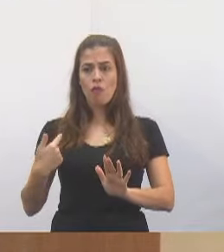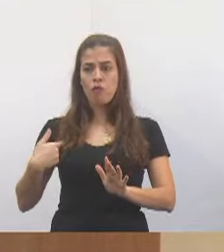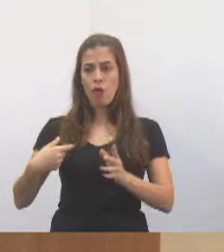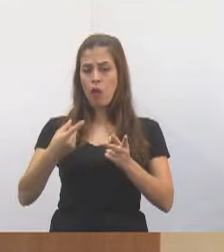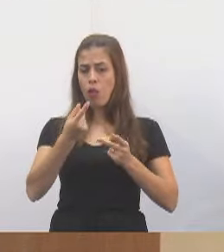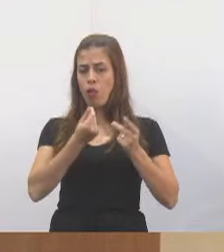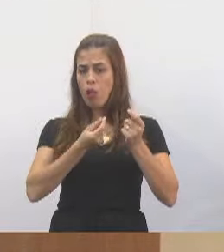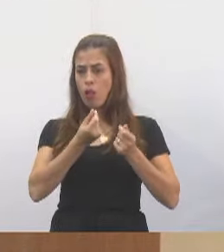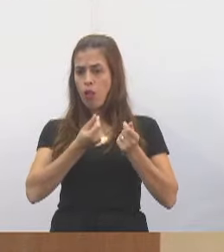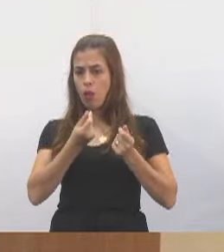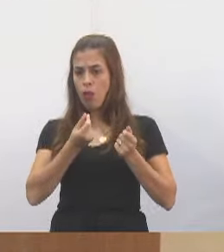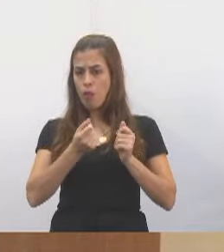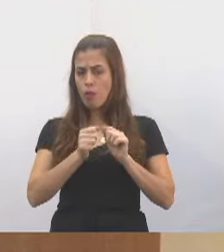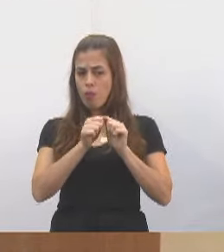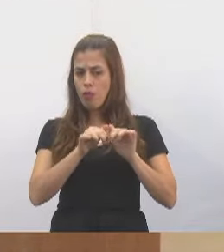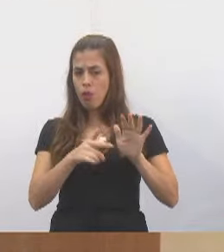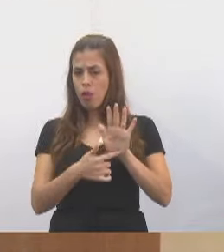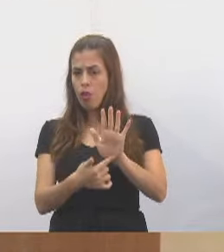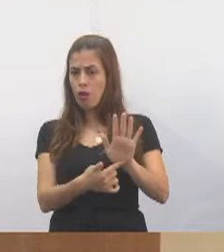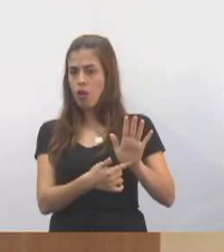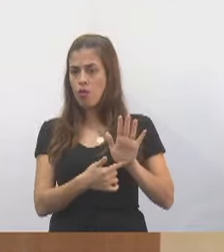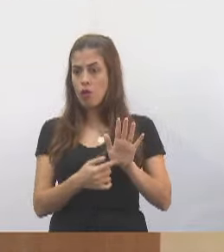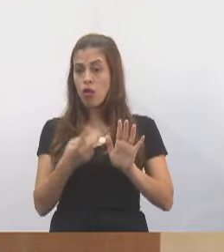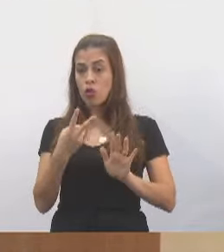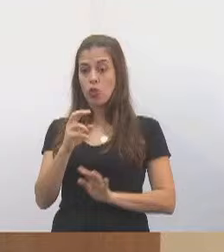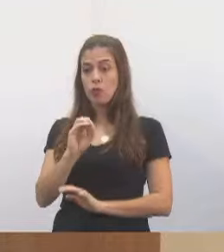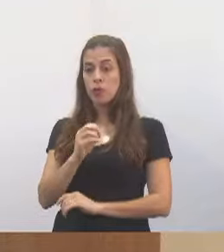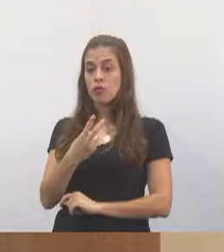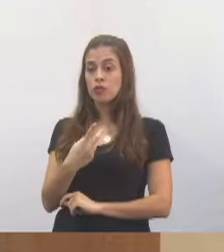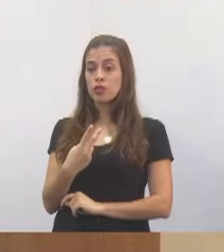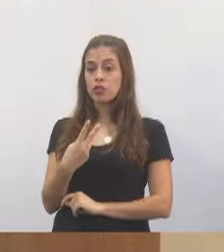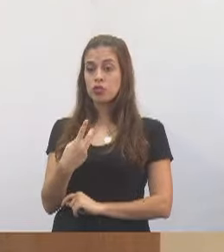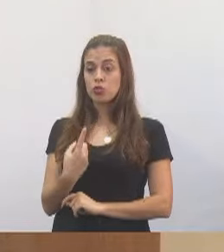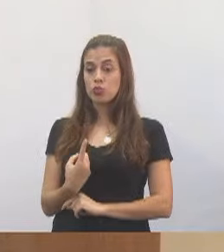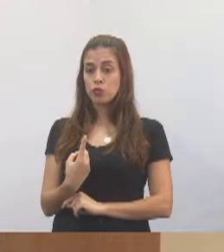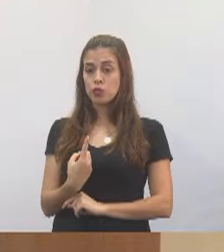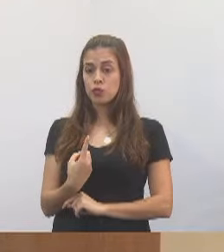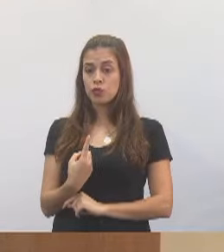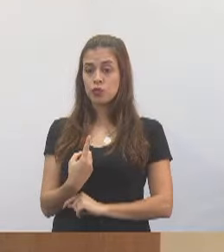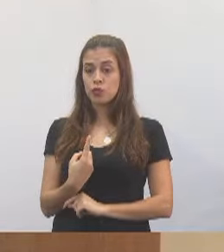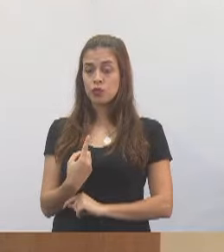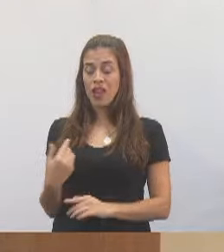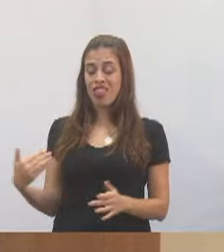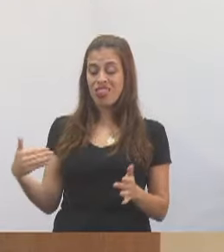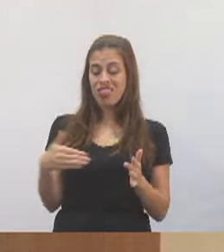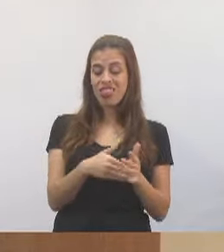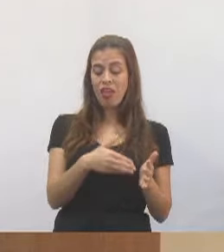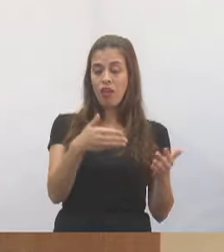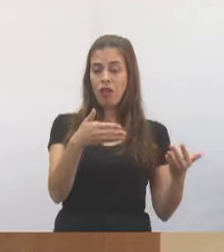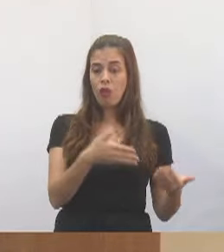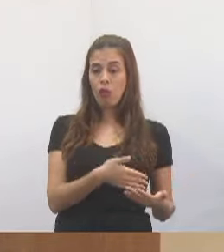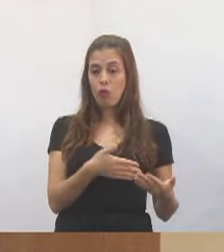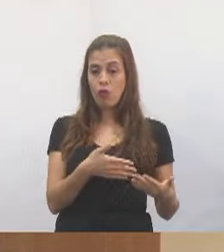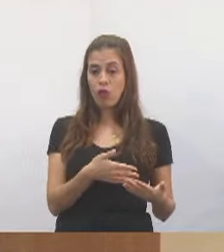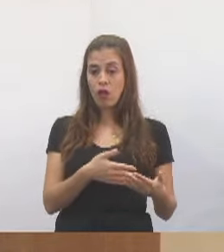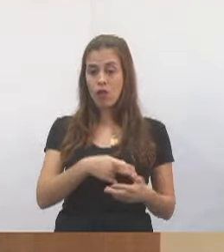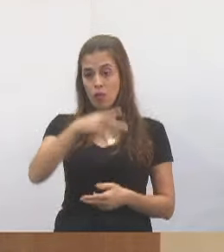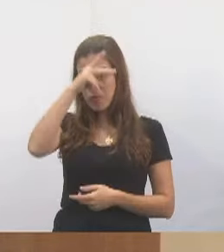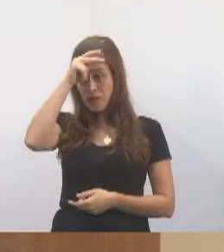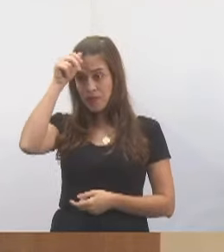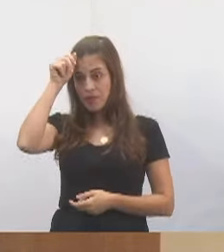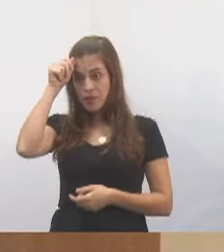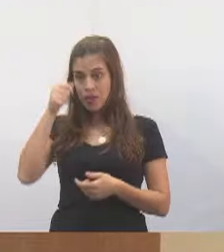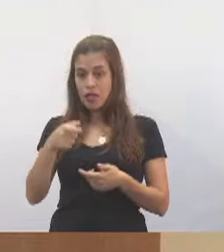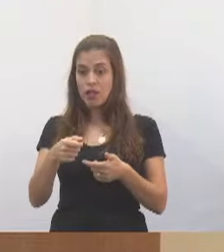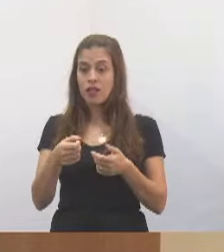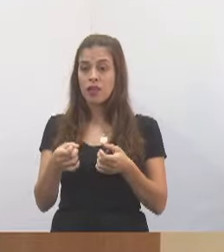Finanças, só de 2021, até agora, o prefeito vai deixar